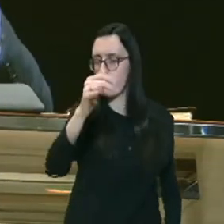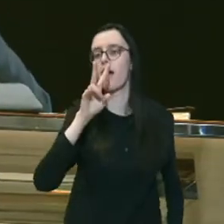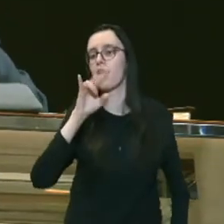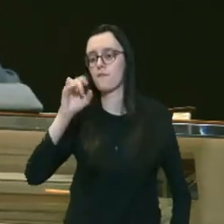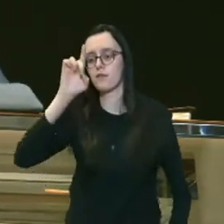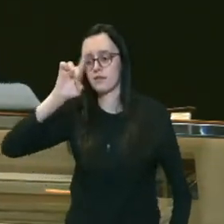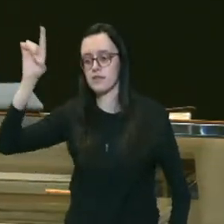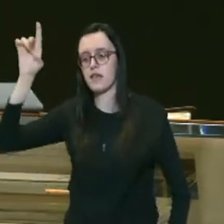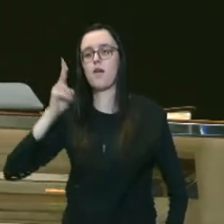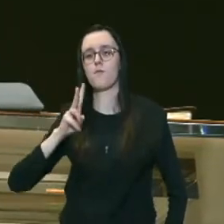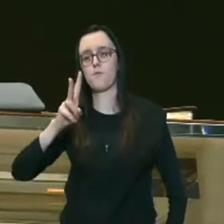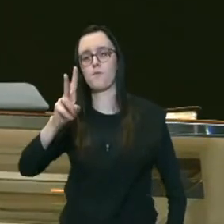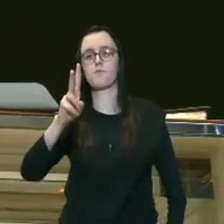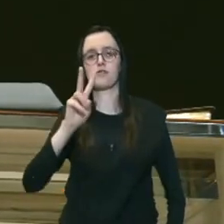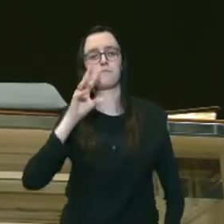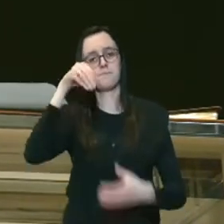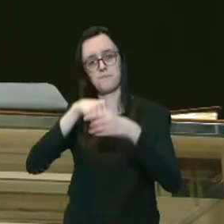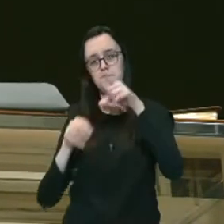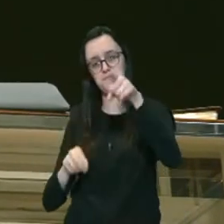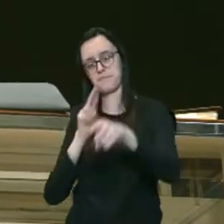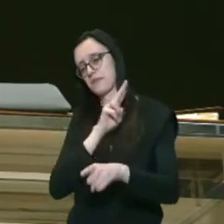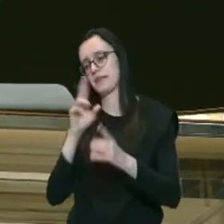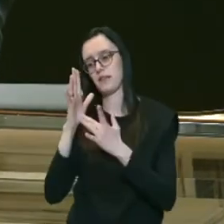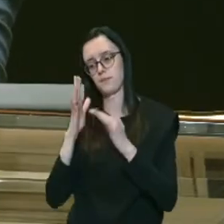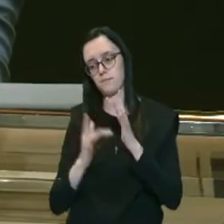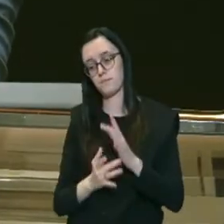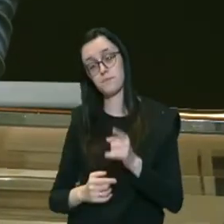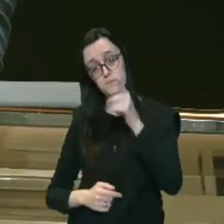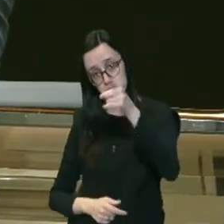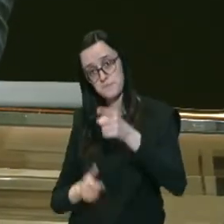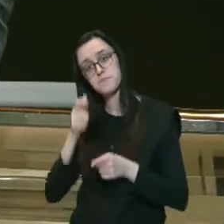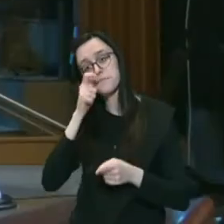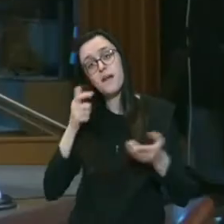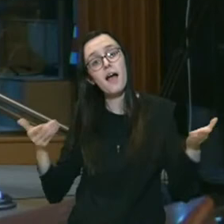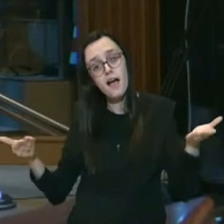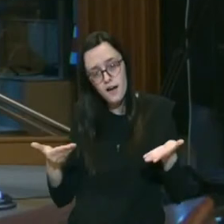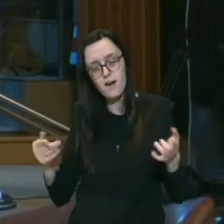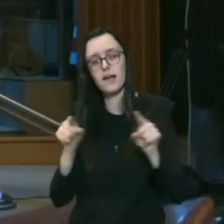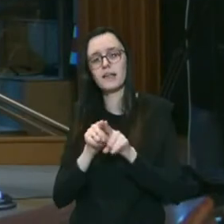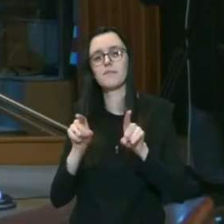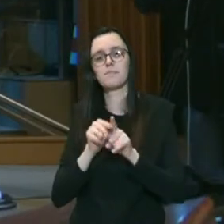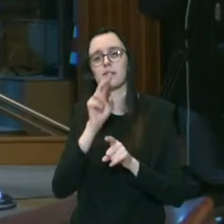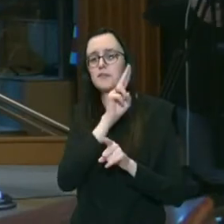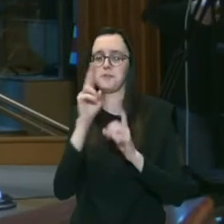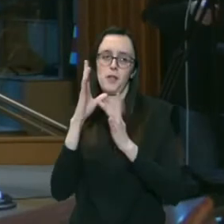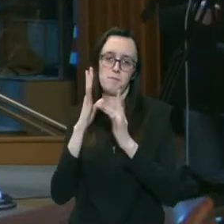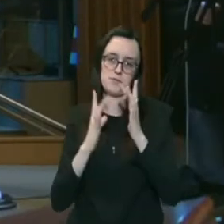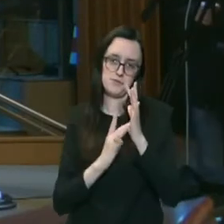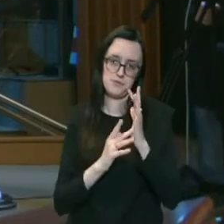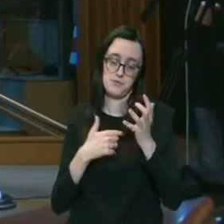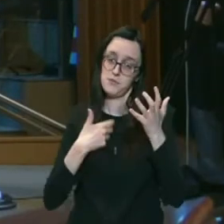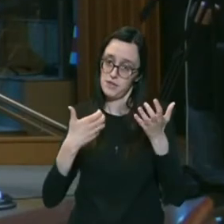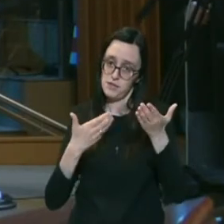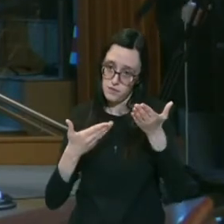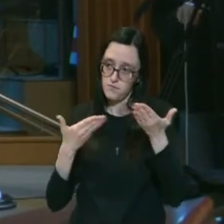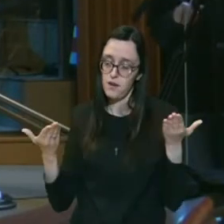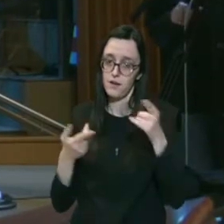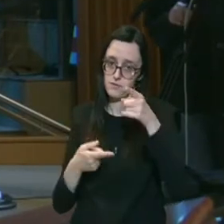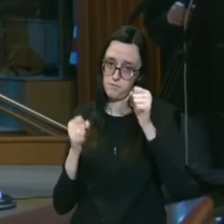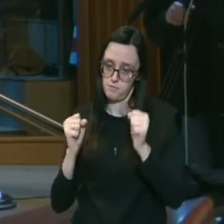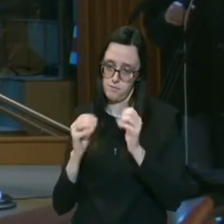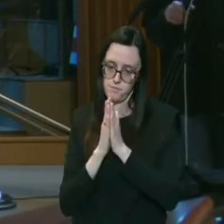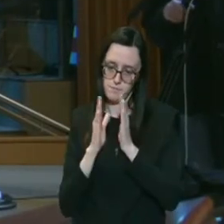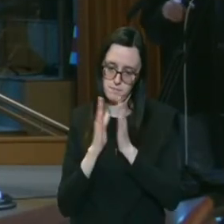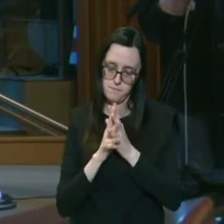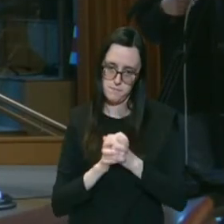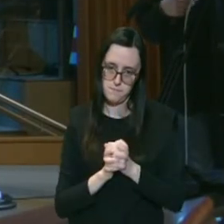Senhor vai continuar ministrando em nome de Jesus você que nos assiste também em nome de Jesus eu quero convidar você a fazer essa